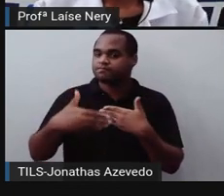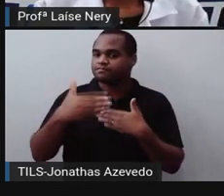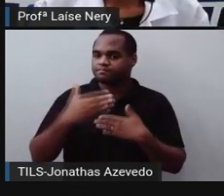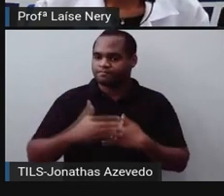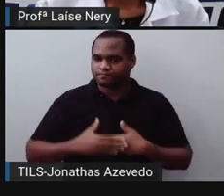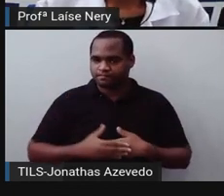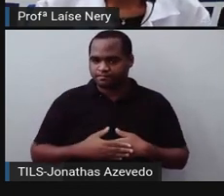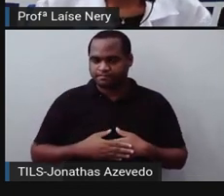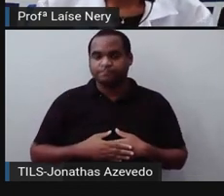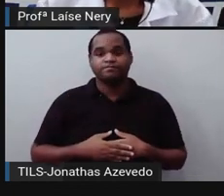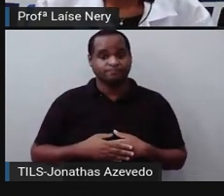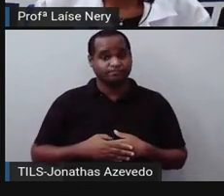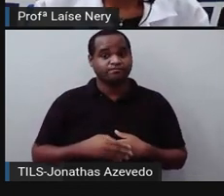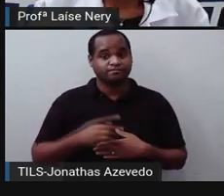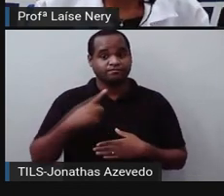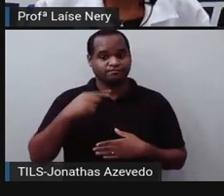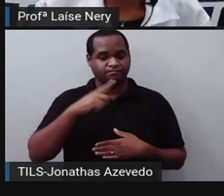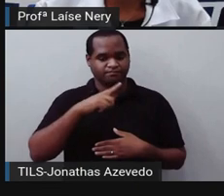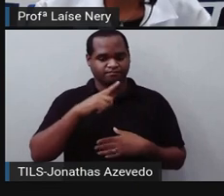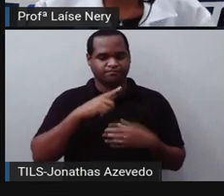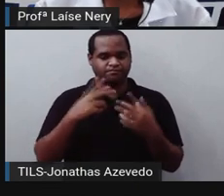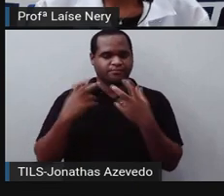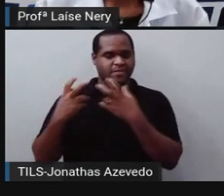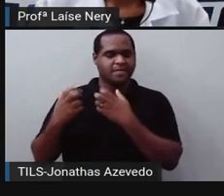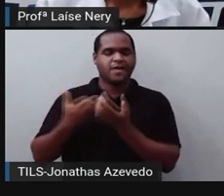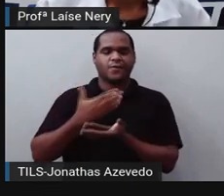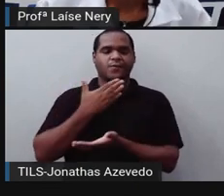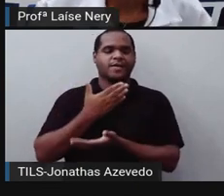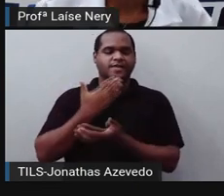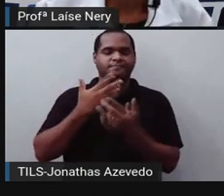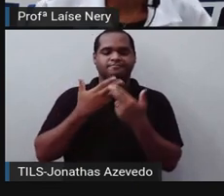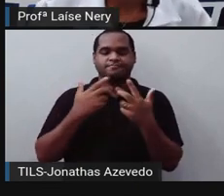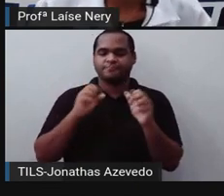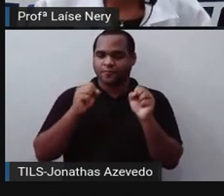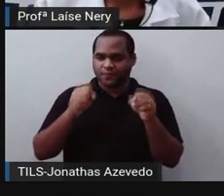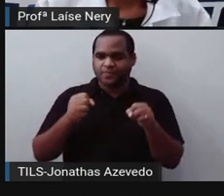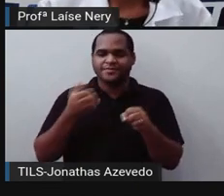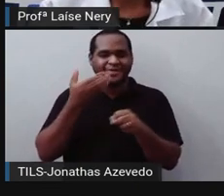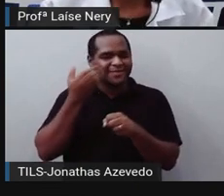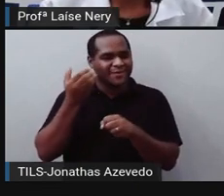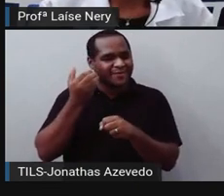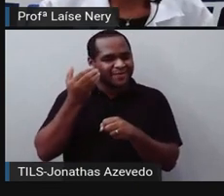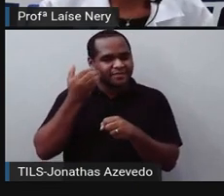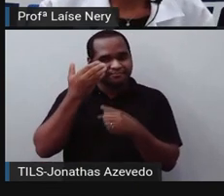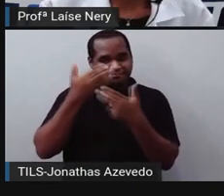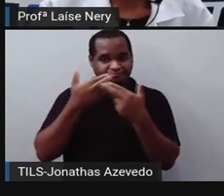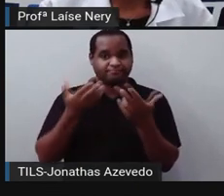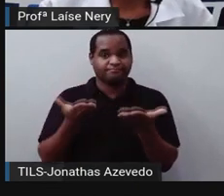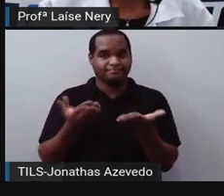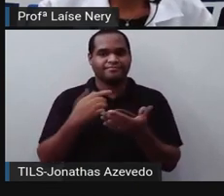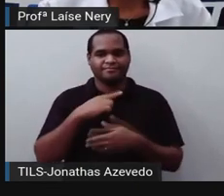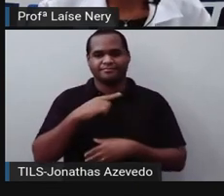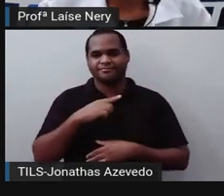nós temos ainda que conhecer um pouco mais sobre esses sólidos geométricos.